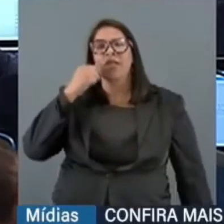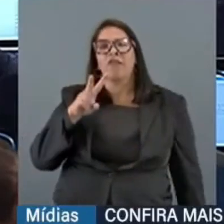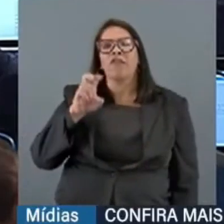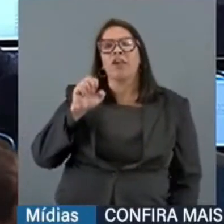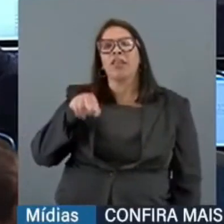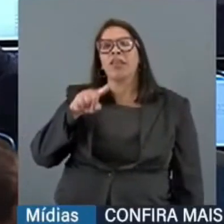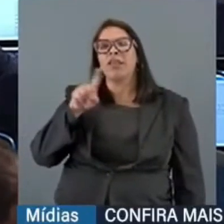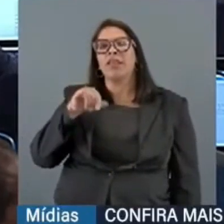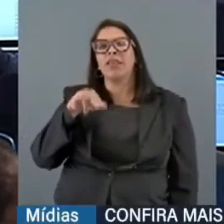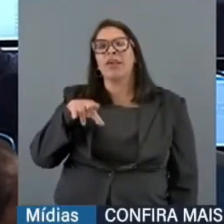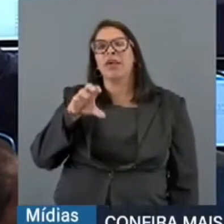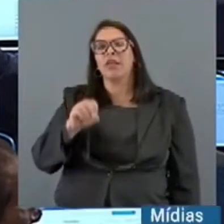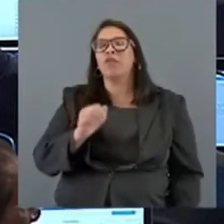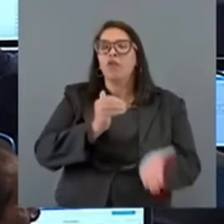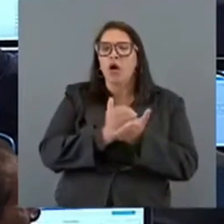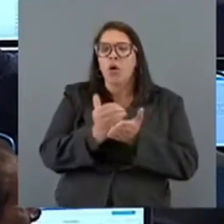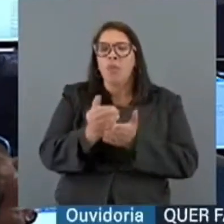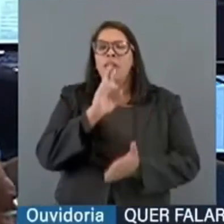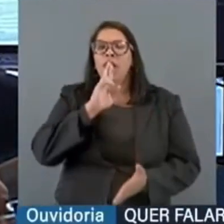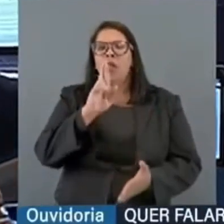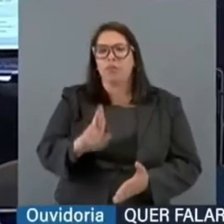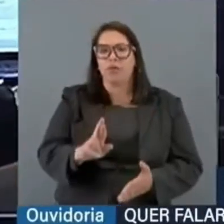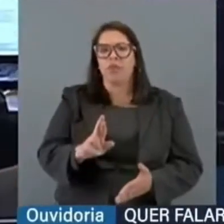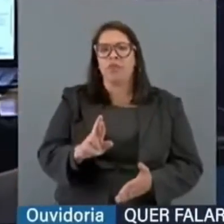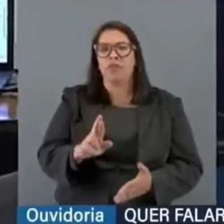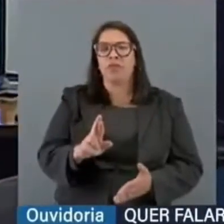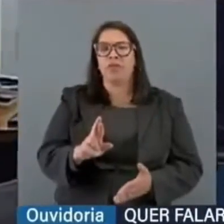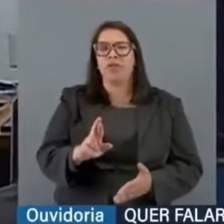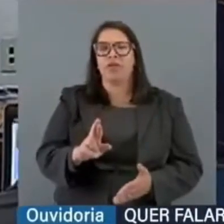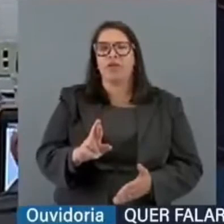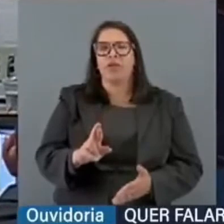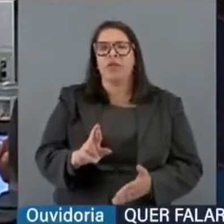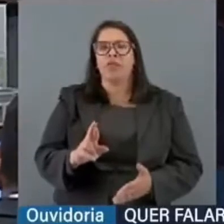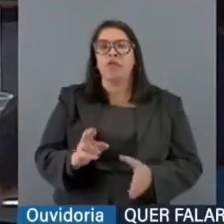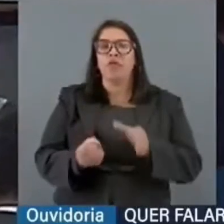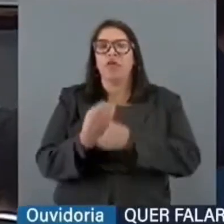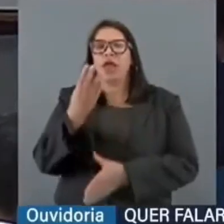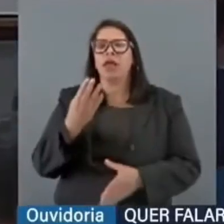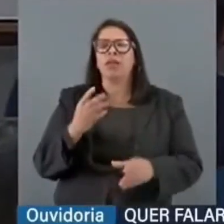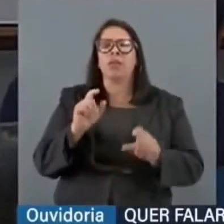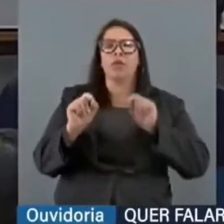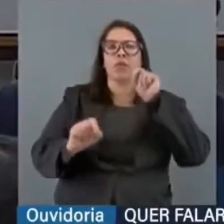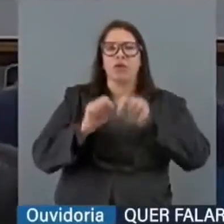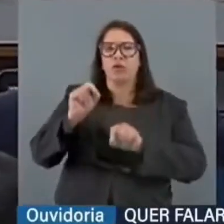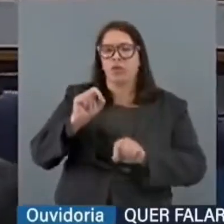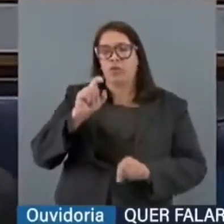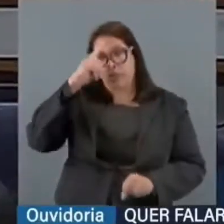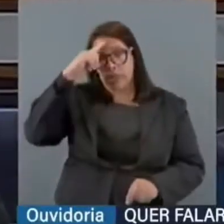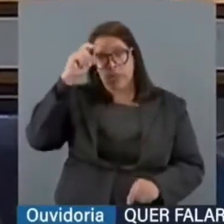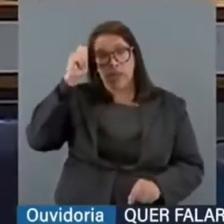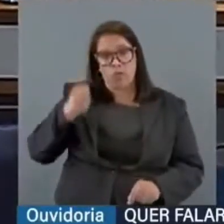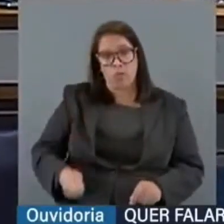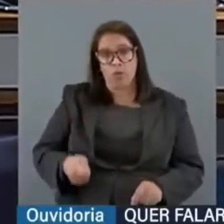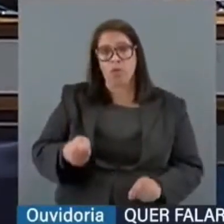Então, eu vou começar respondendo as perguntas que foram formuladas pelo senador Sérgio Moro.